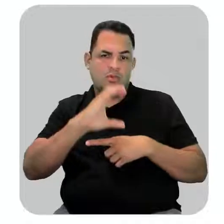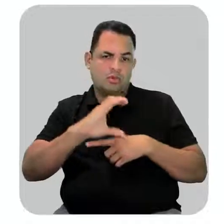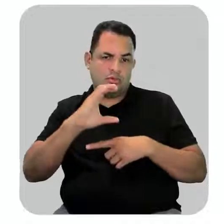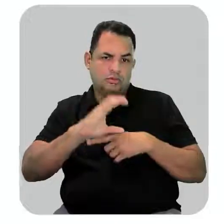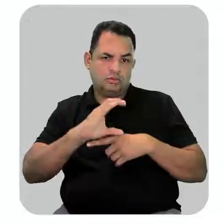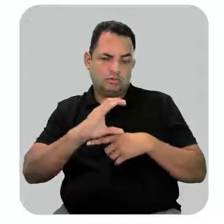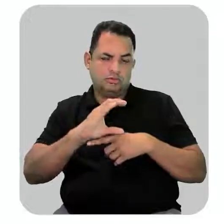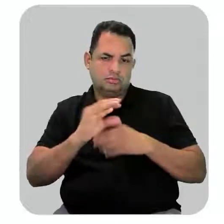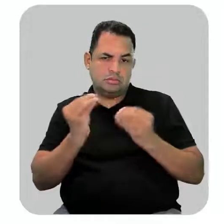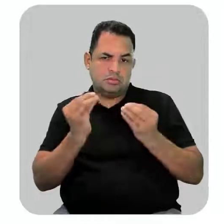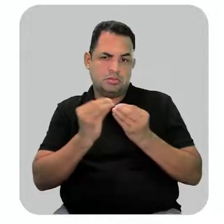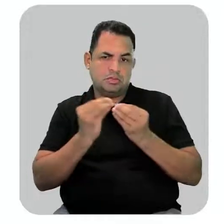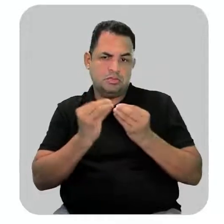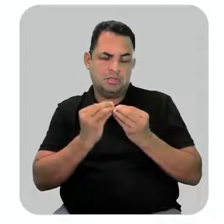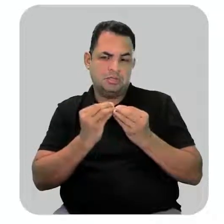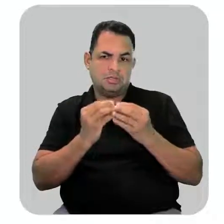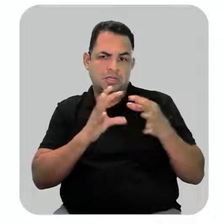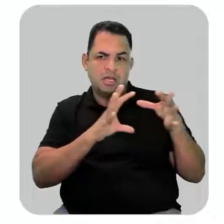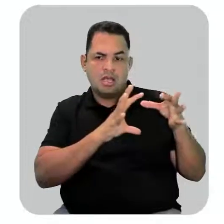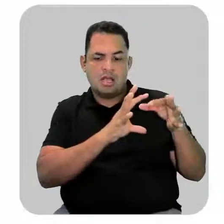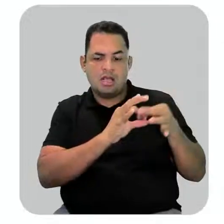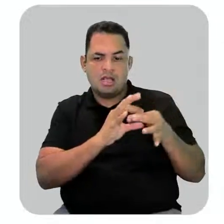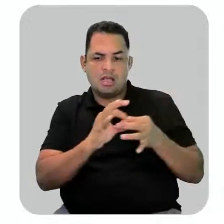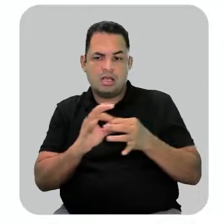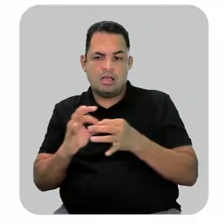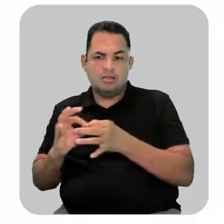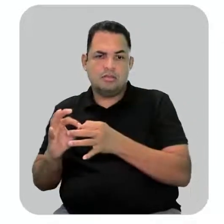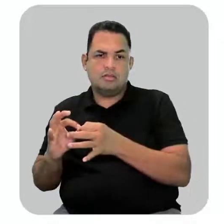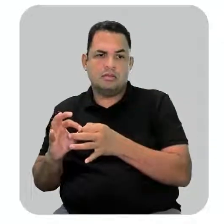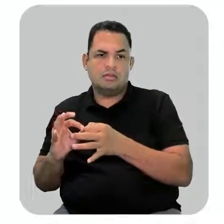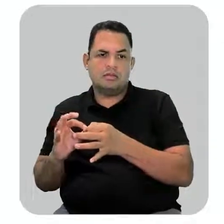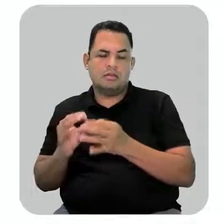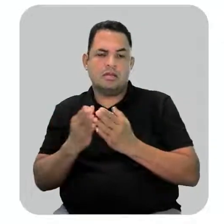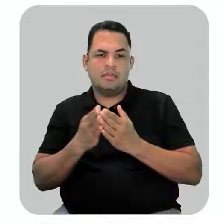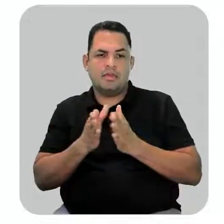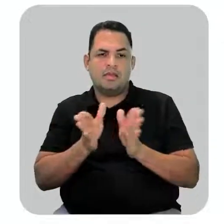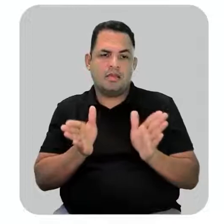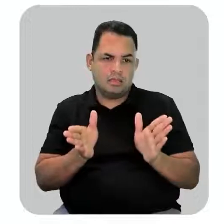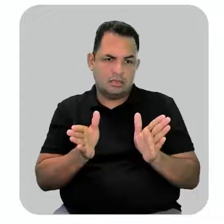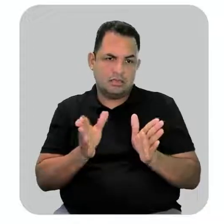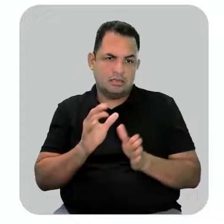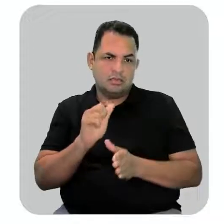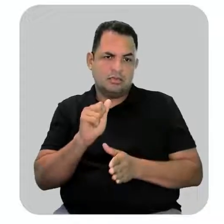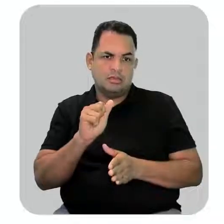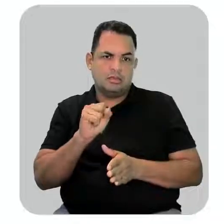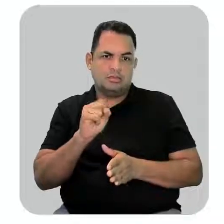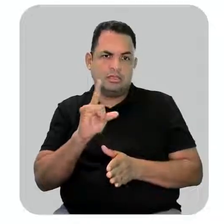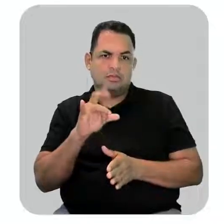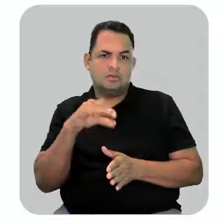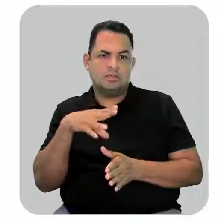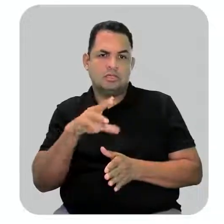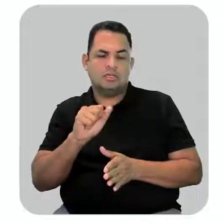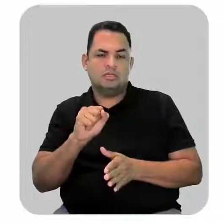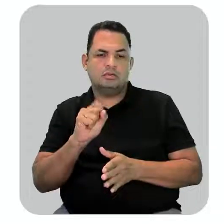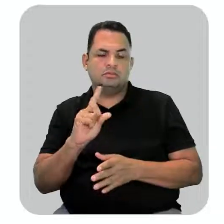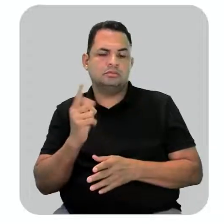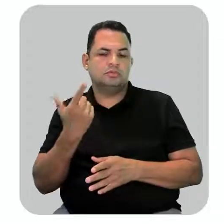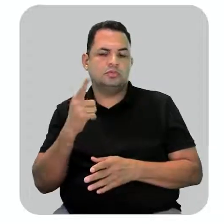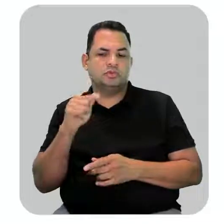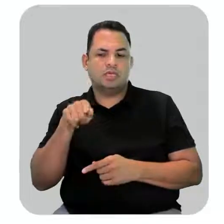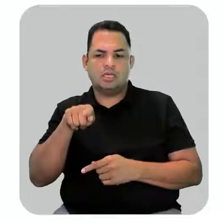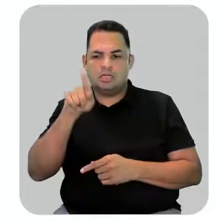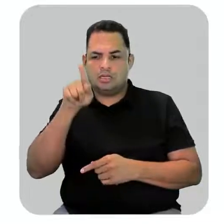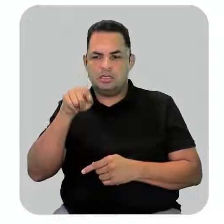de carbono na molécula e com cadeia carbônica aberta, saturada e não